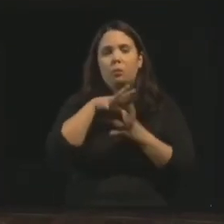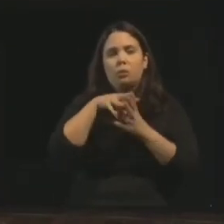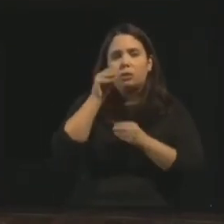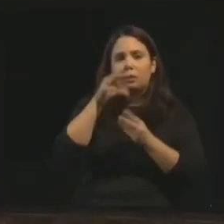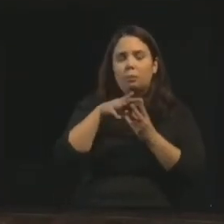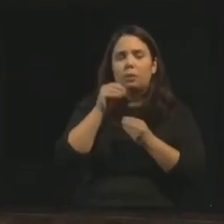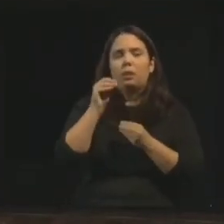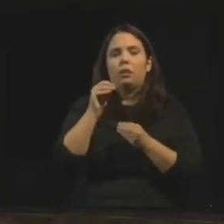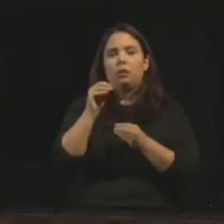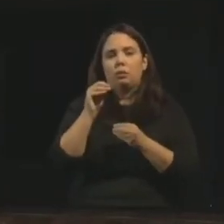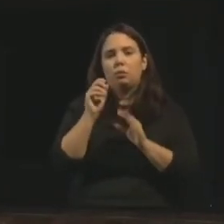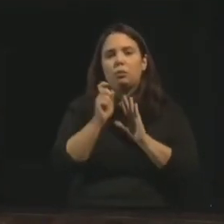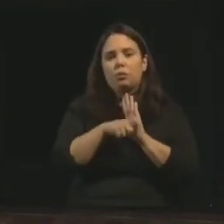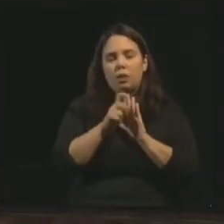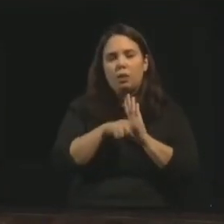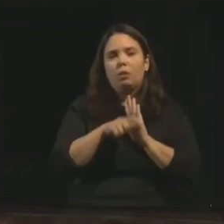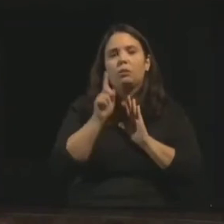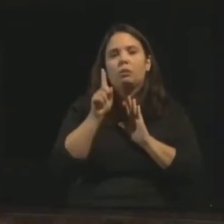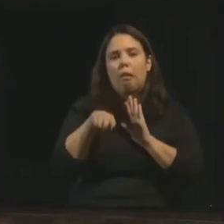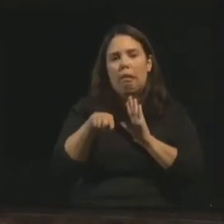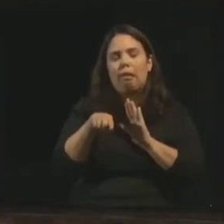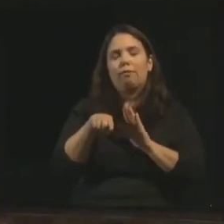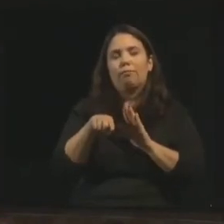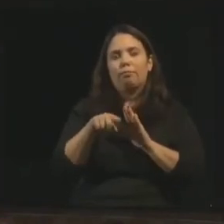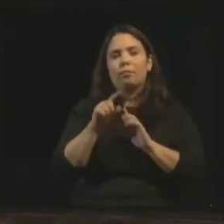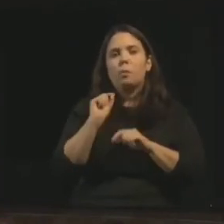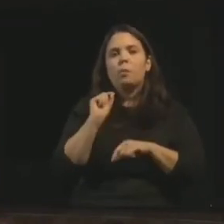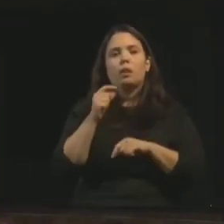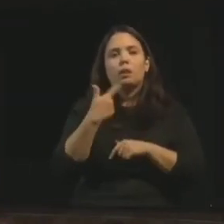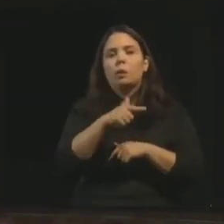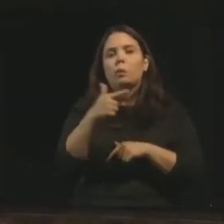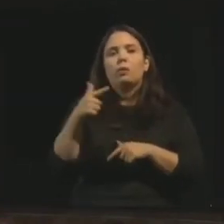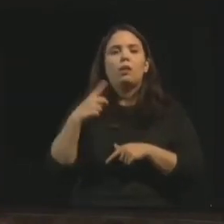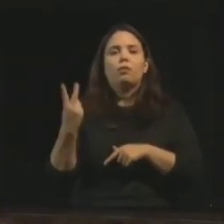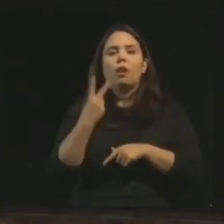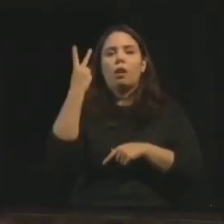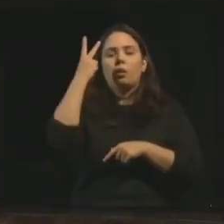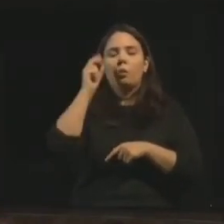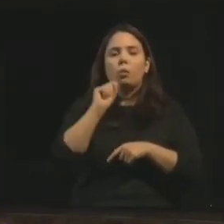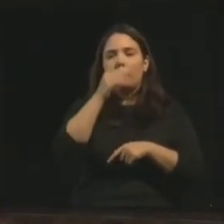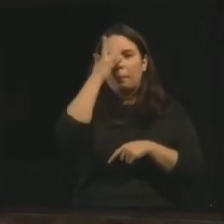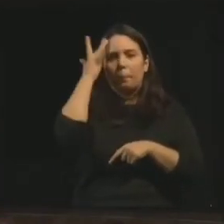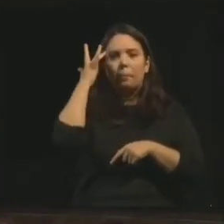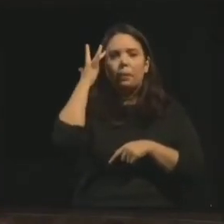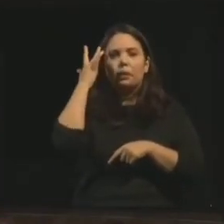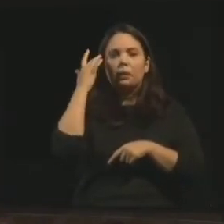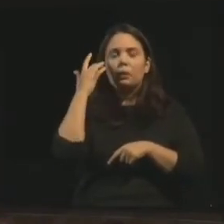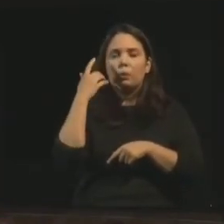-sábios é o que? Da desmoralização e as pessoas deixarem de acreditar